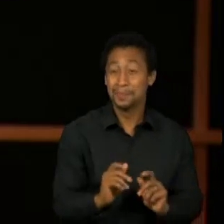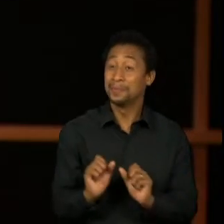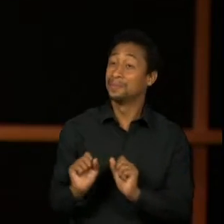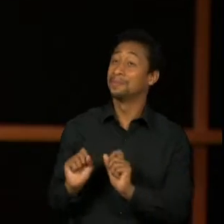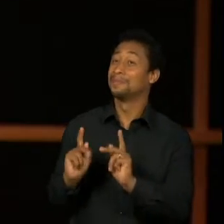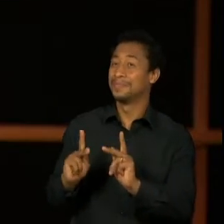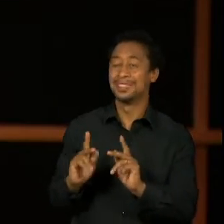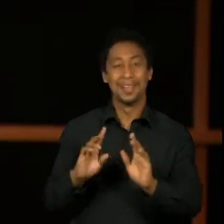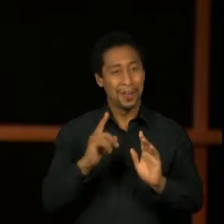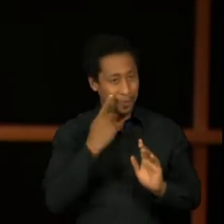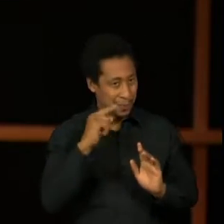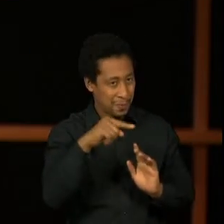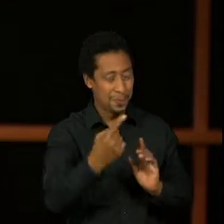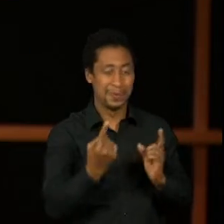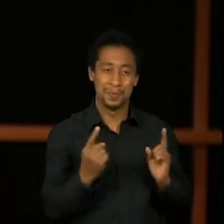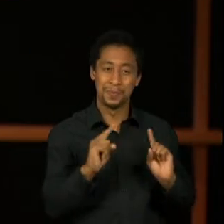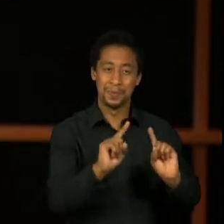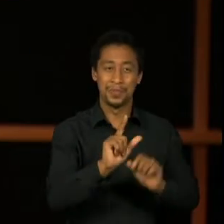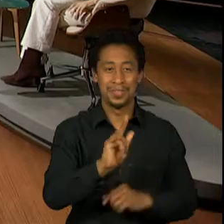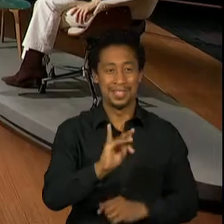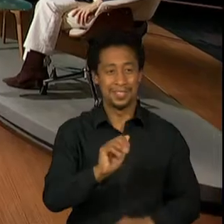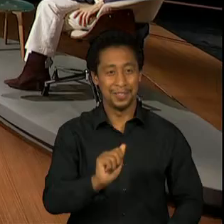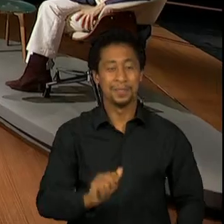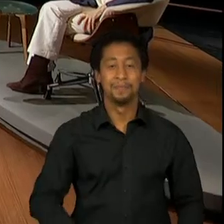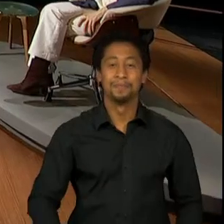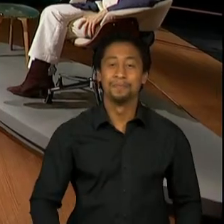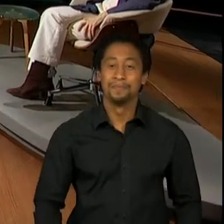A gente volta já com Lígia Cortes.